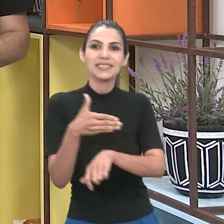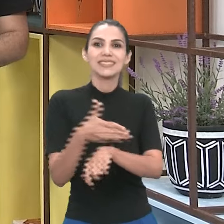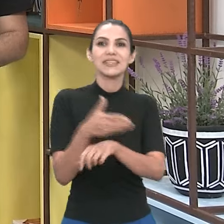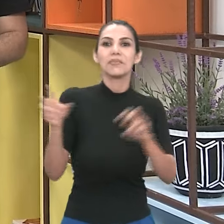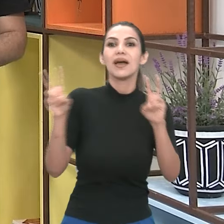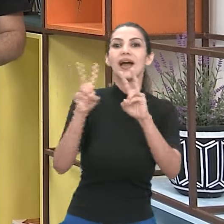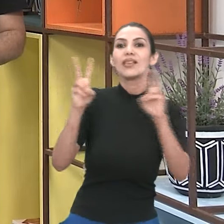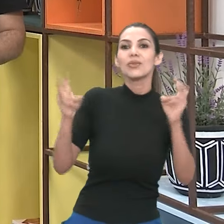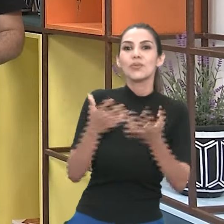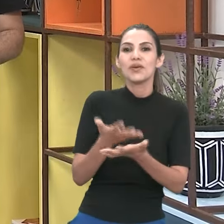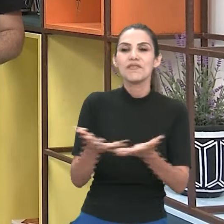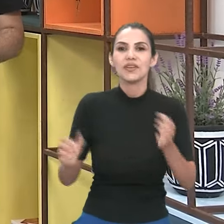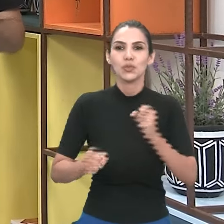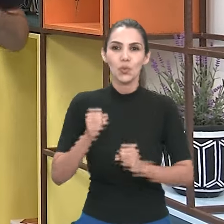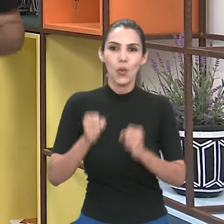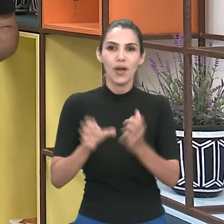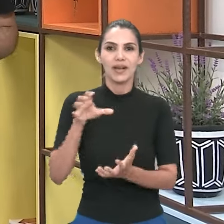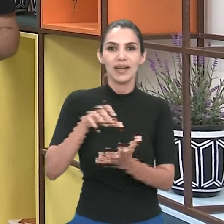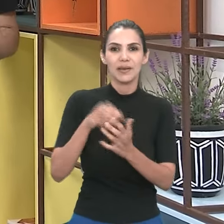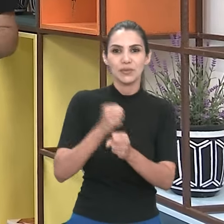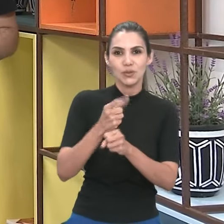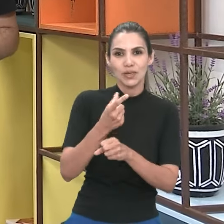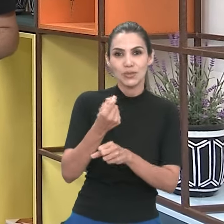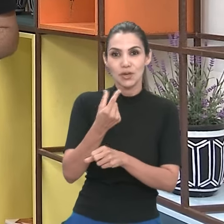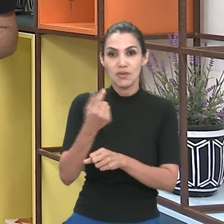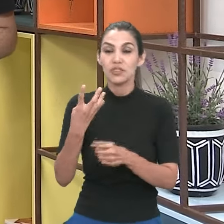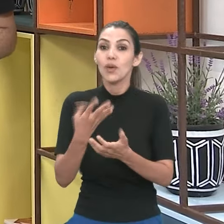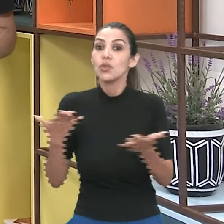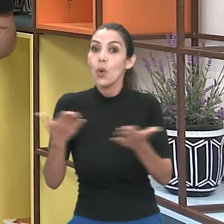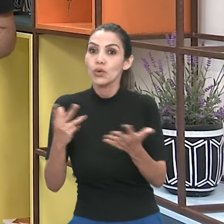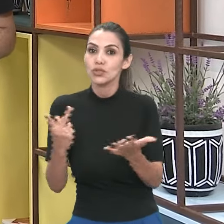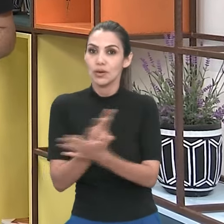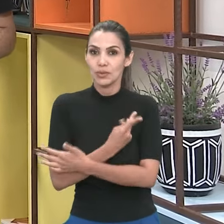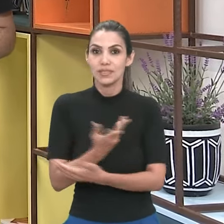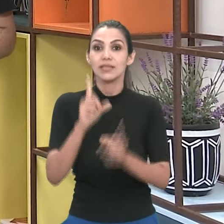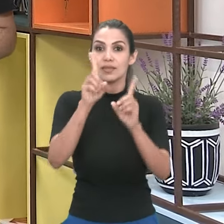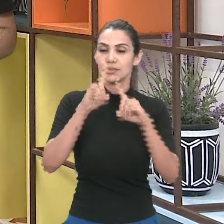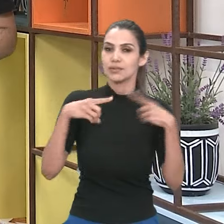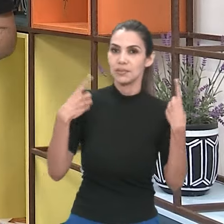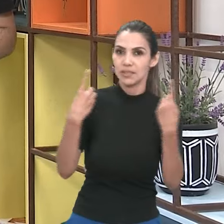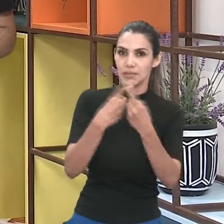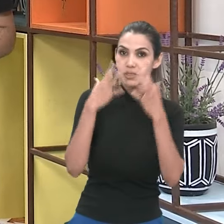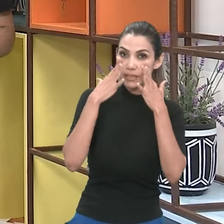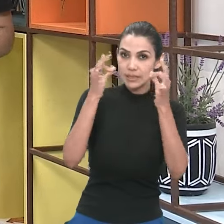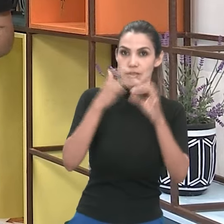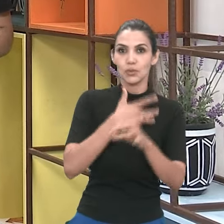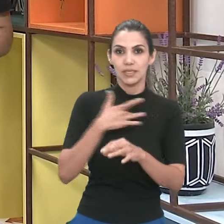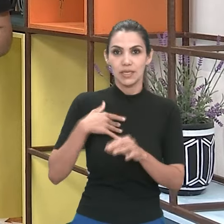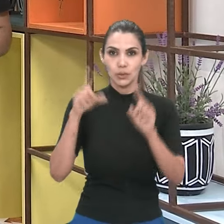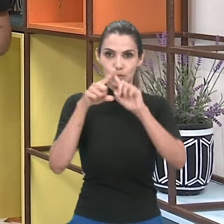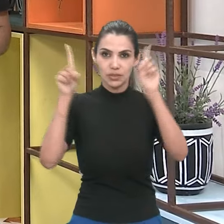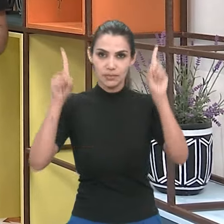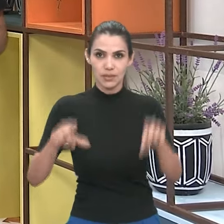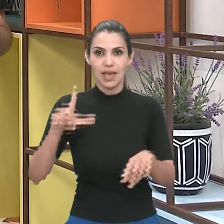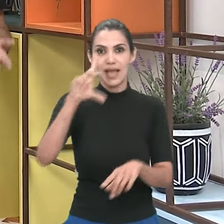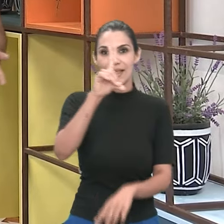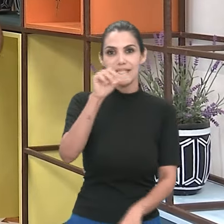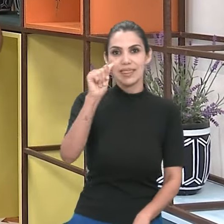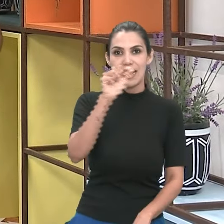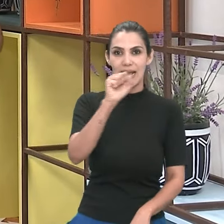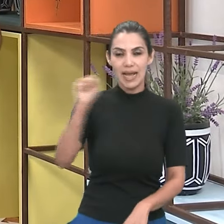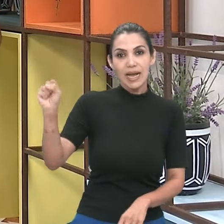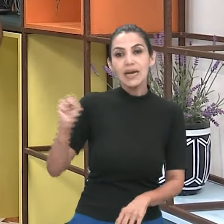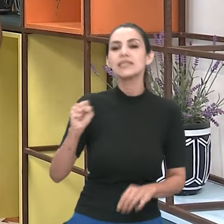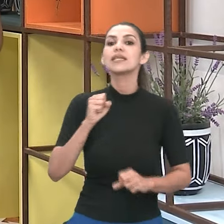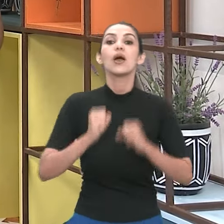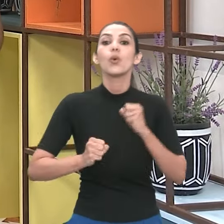2024, será feita hoje e amanhã no Departamento de Atenção à Saúde do servidor, o DAS UFG. A corrida será